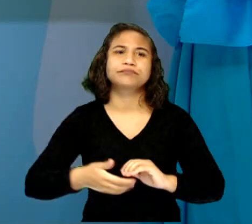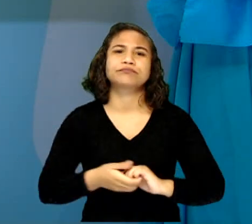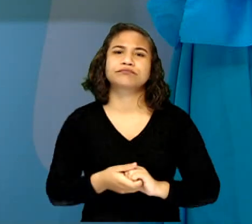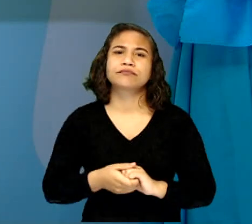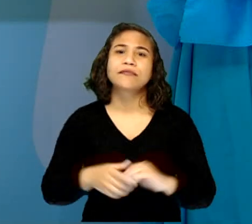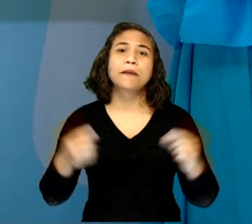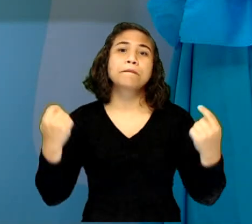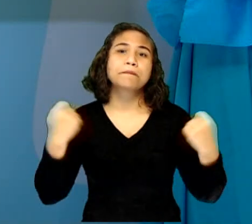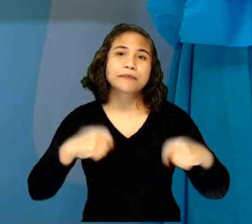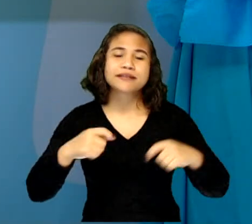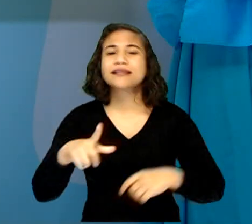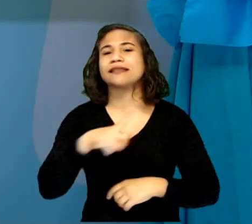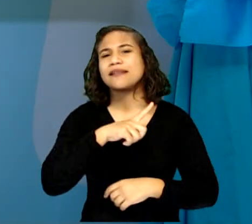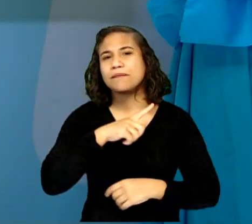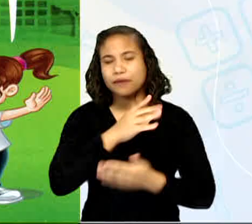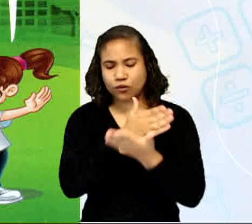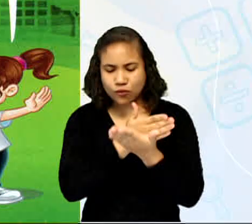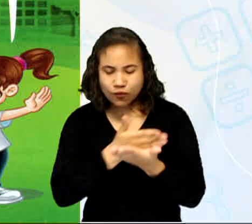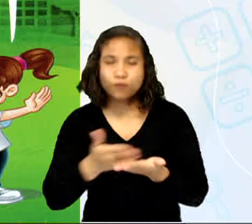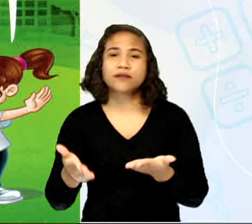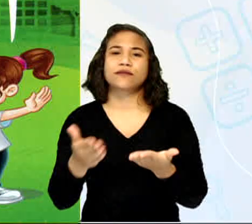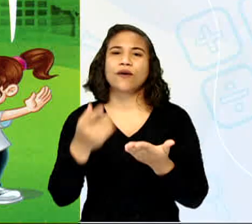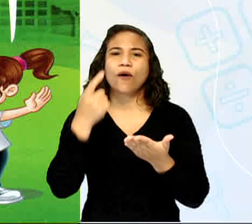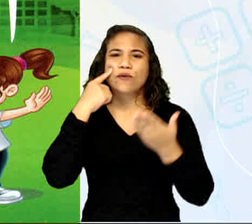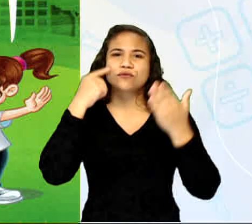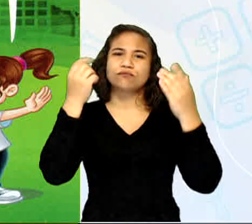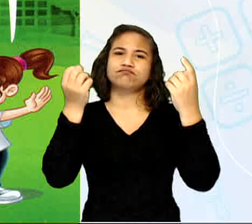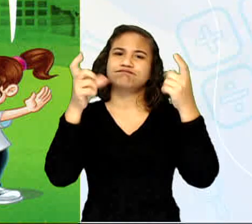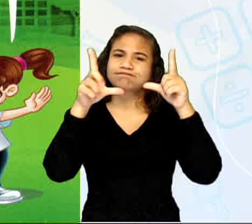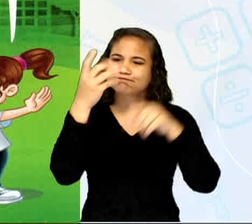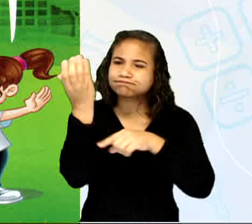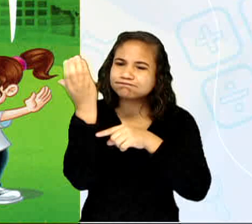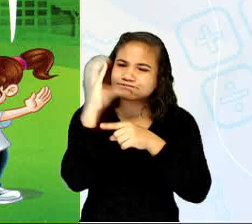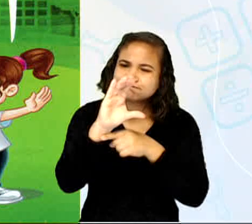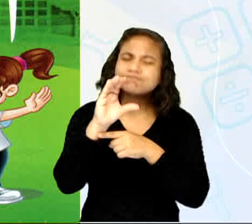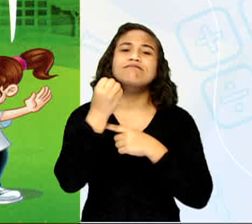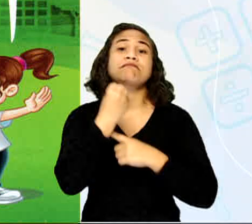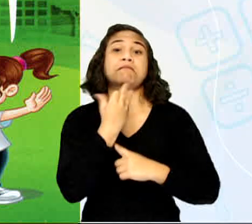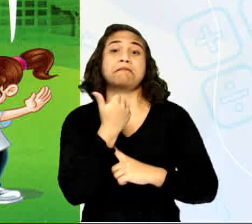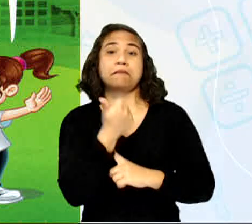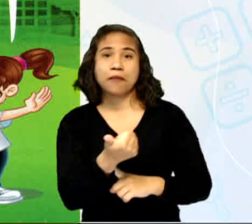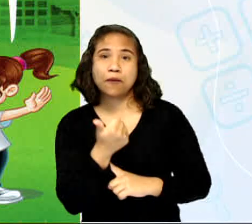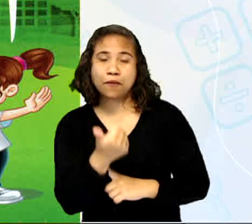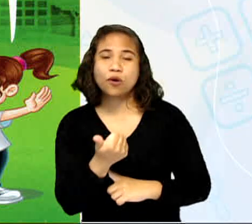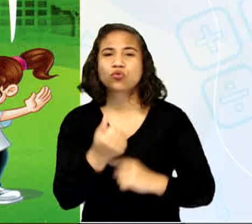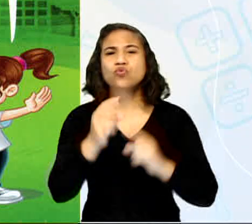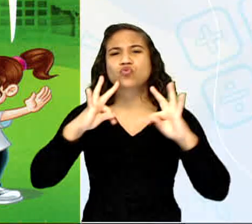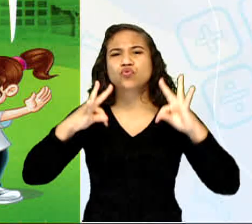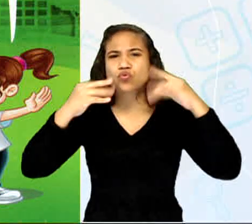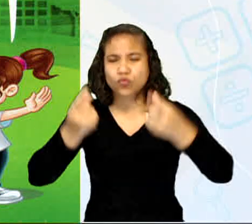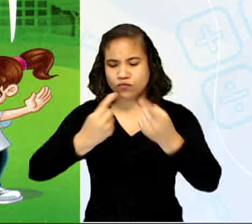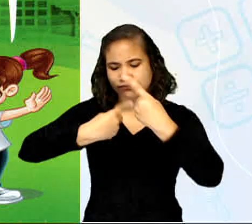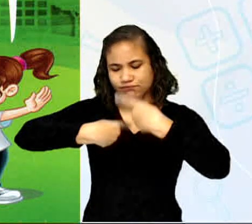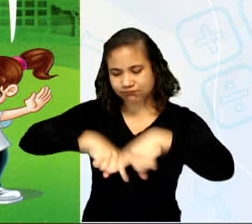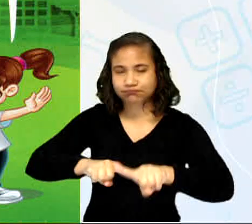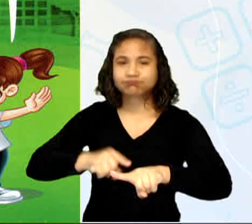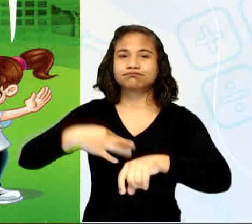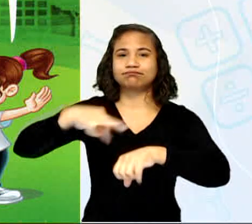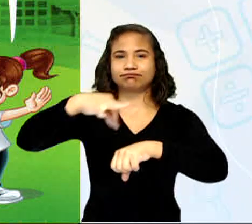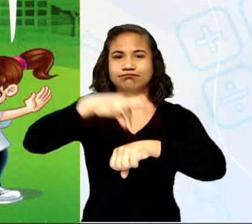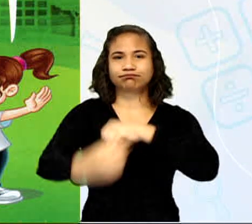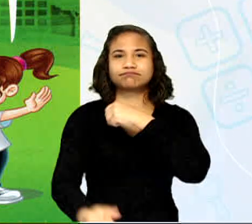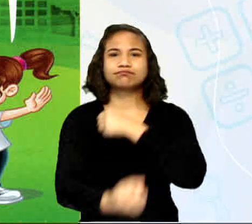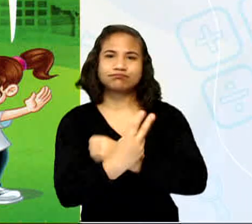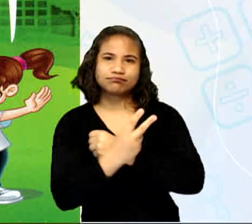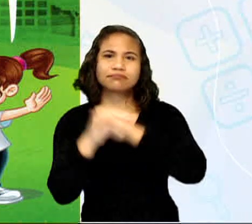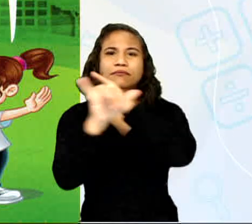Temos também a iniciativa. Olha só, essa iniciativa muito boa. Todos contra o Aedes aegypti. Uma